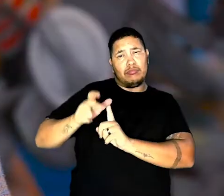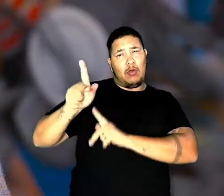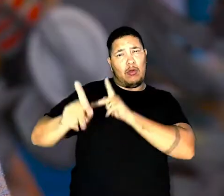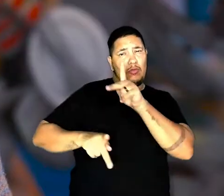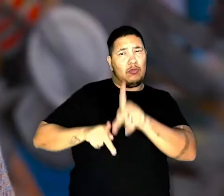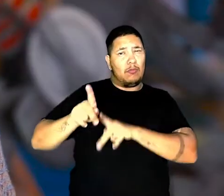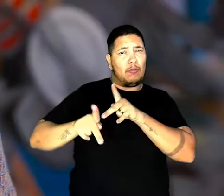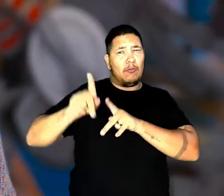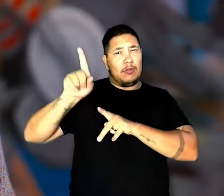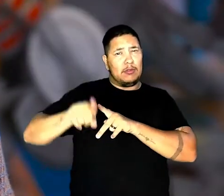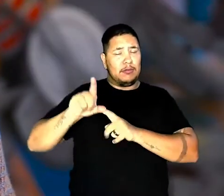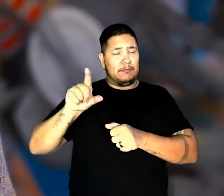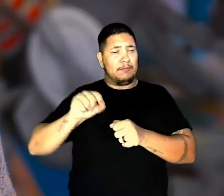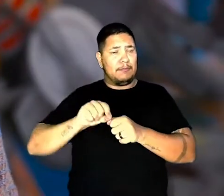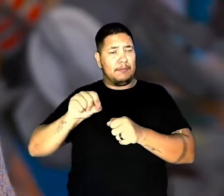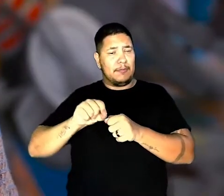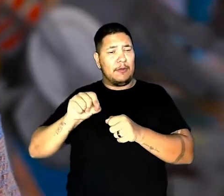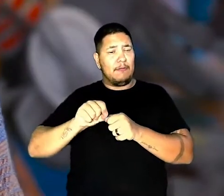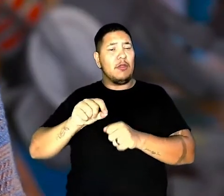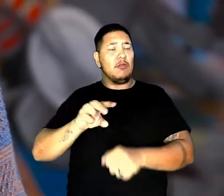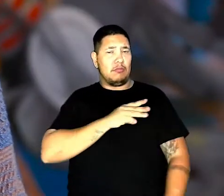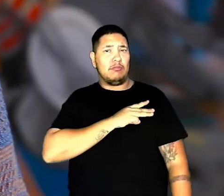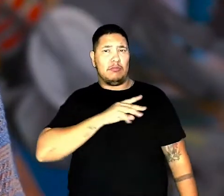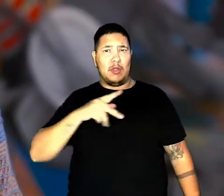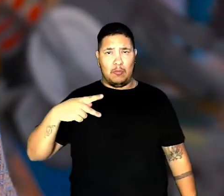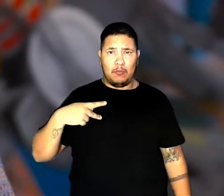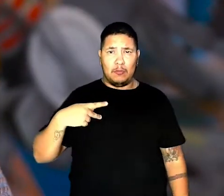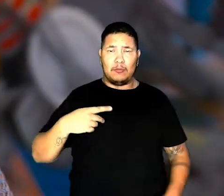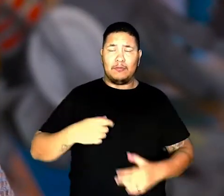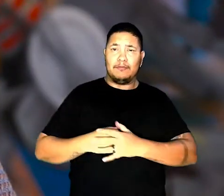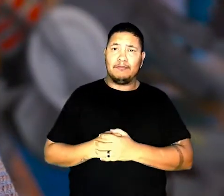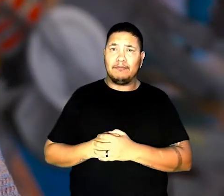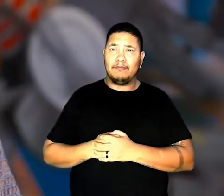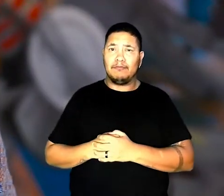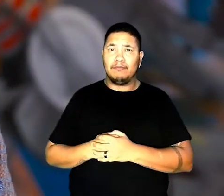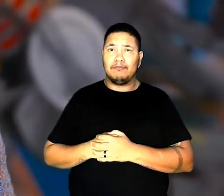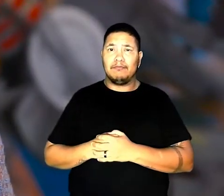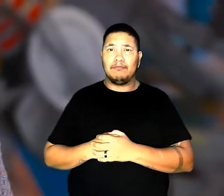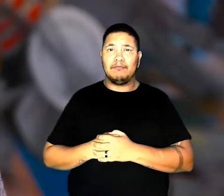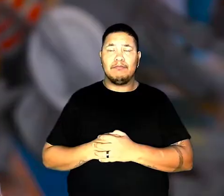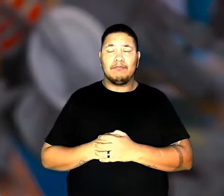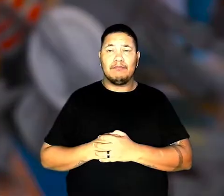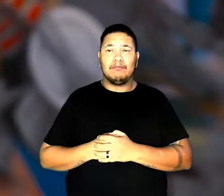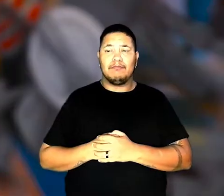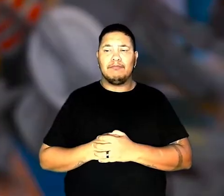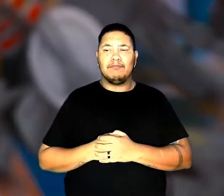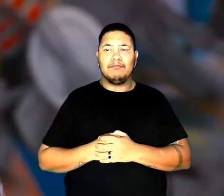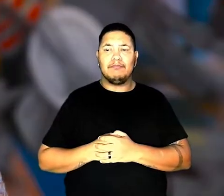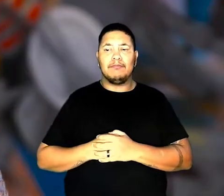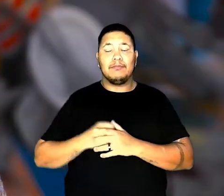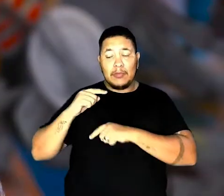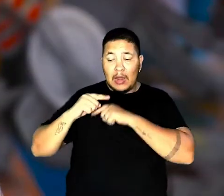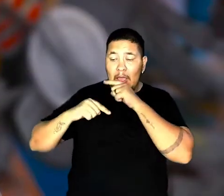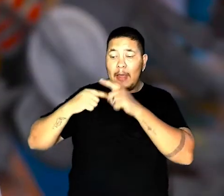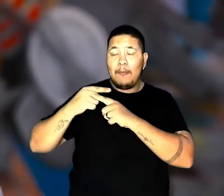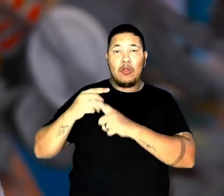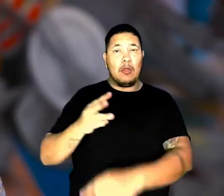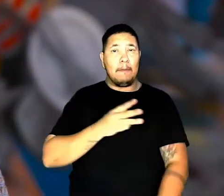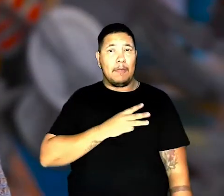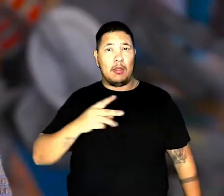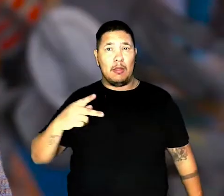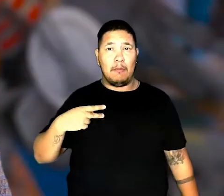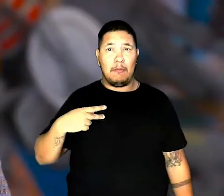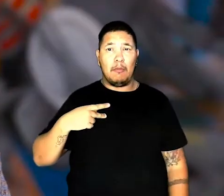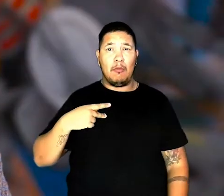do povo fosse exercida pelo Ministério Público. Quando o Ministério